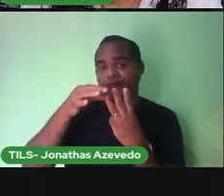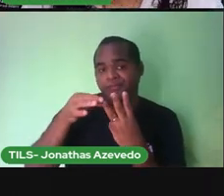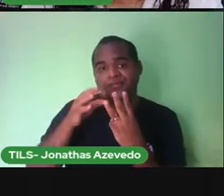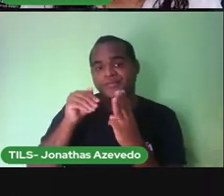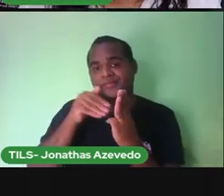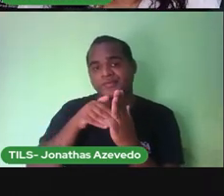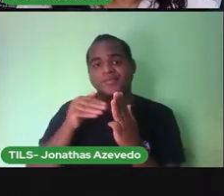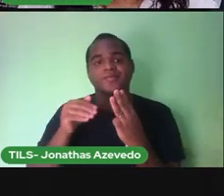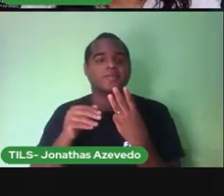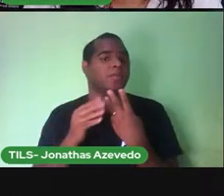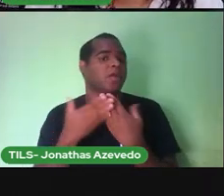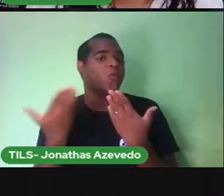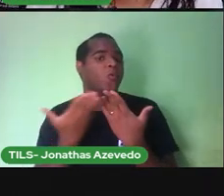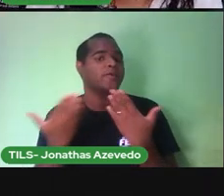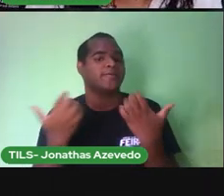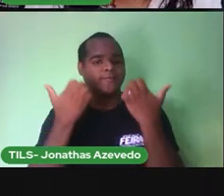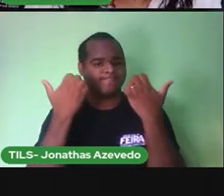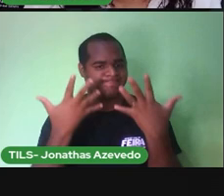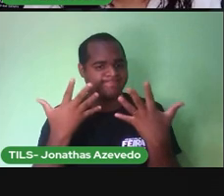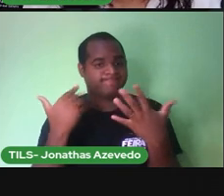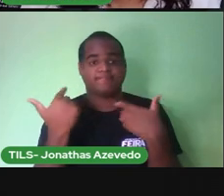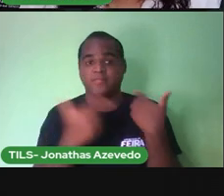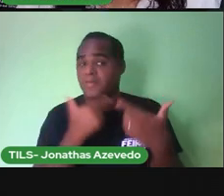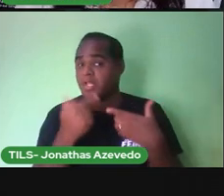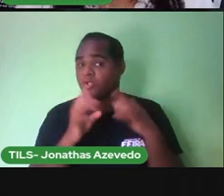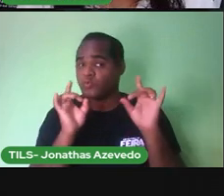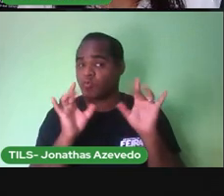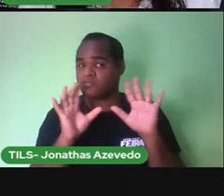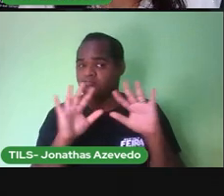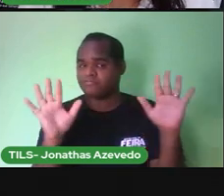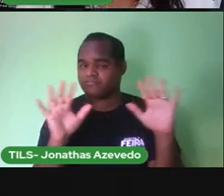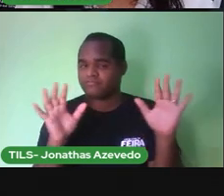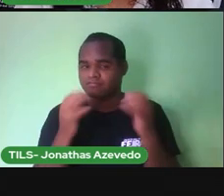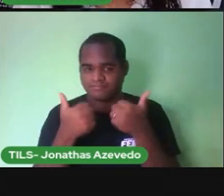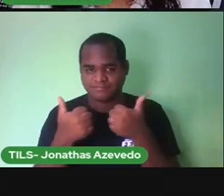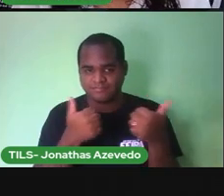Mas hoje a gente vai trabalhar apenas com S. Tá bem?